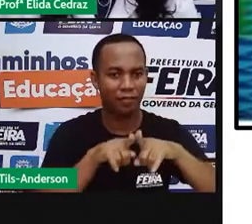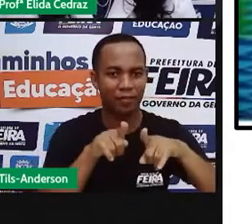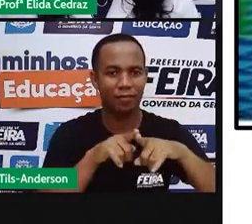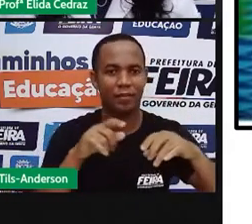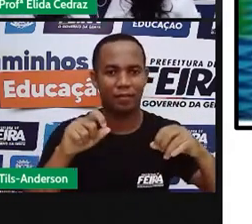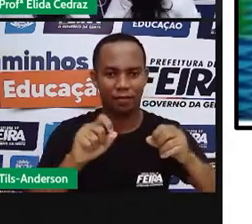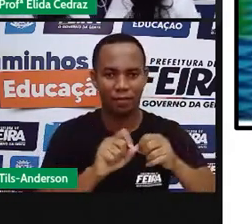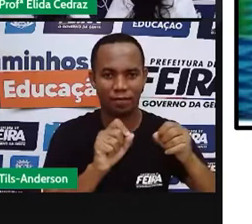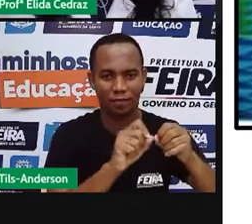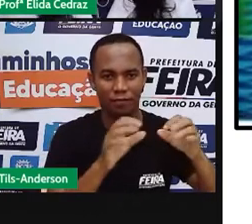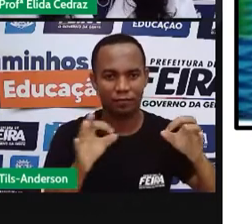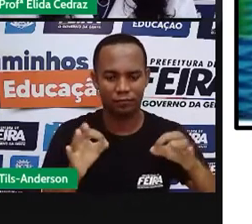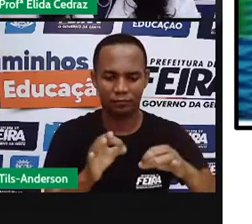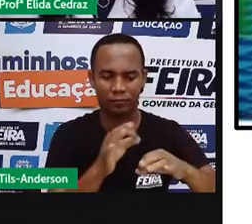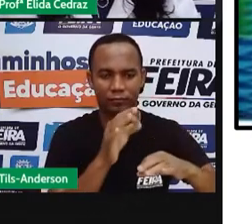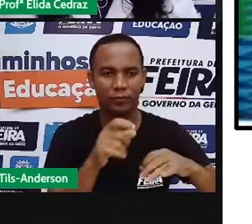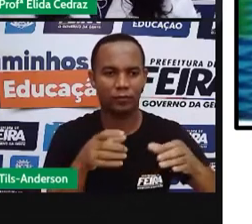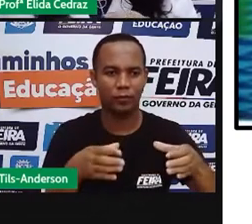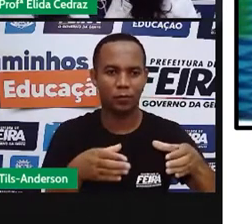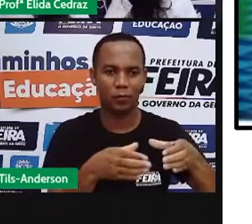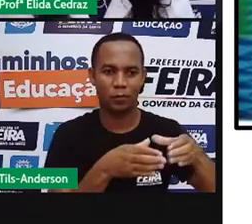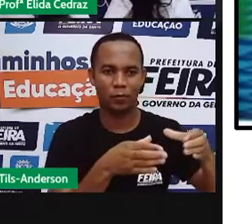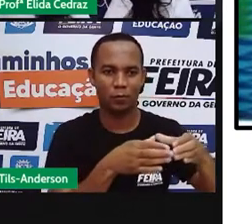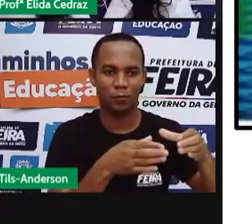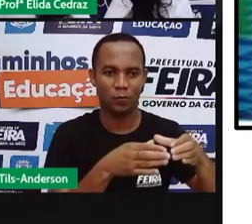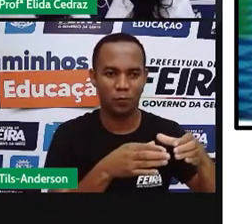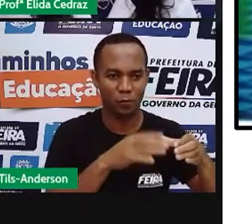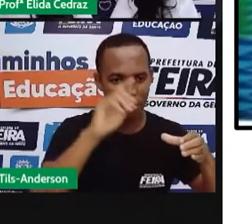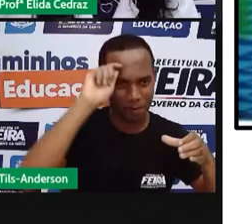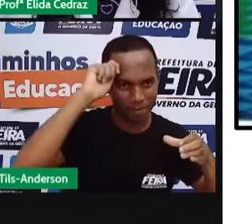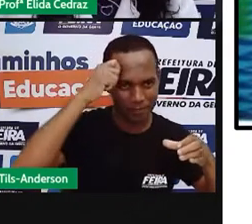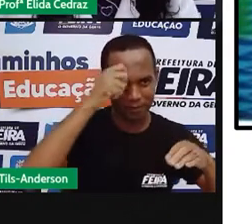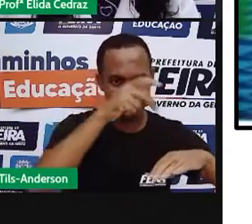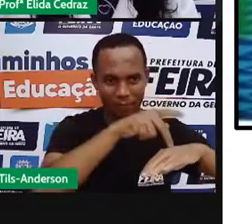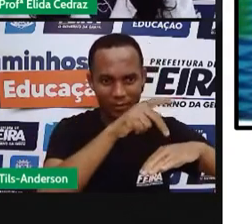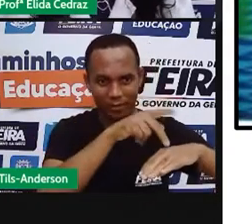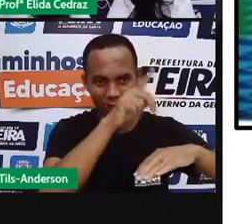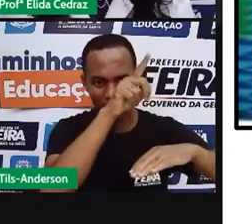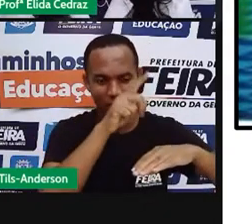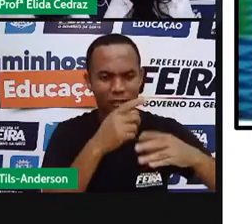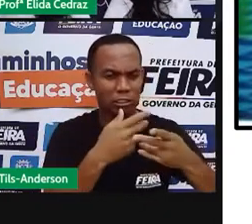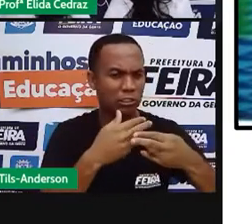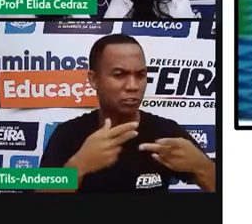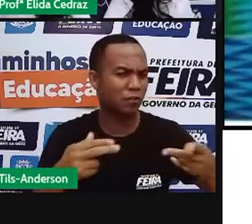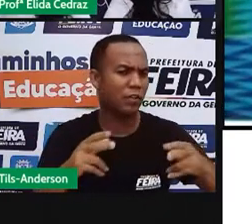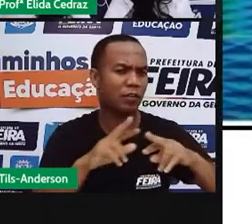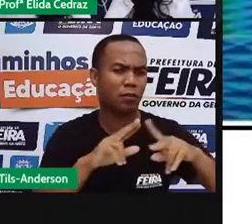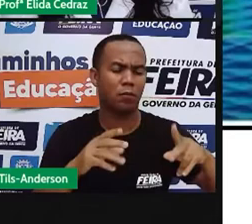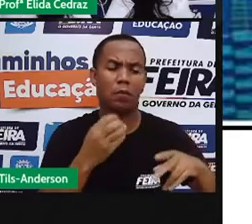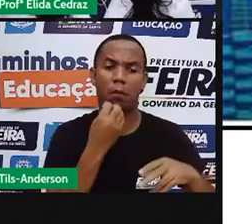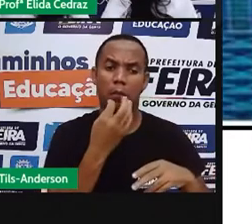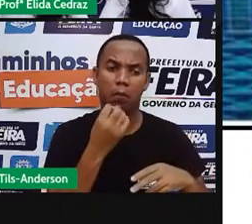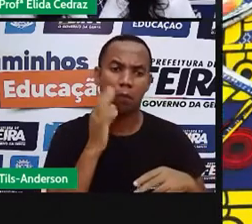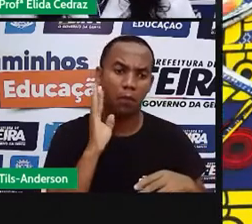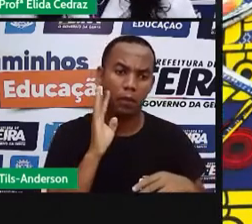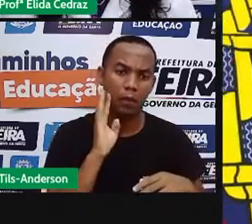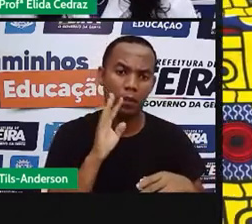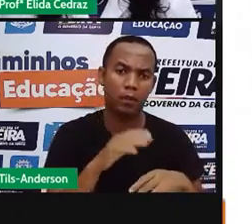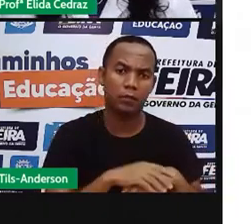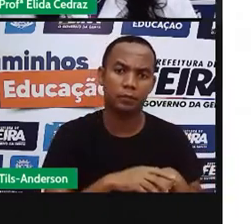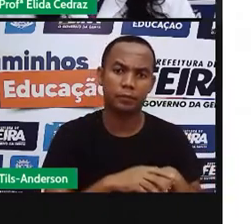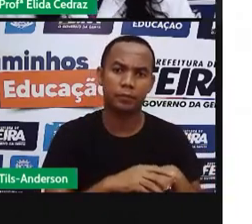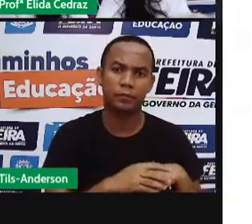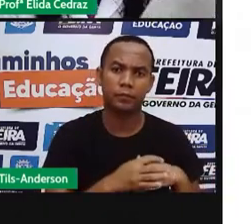Olha, os africanos, eles usam muitas cores e muitas formas geométricas. Os